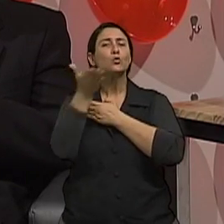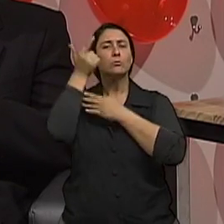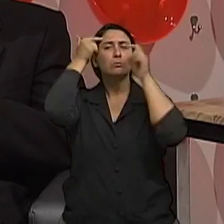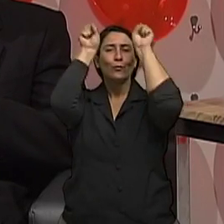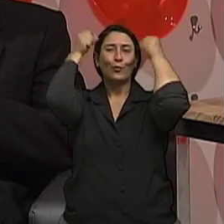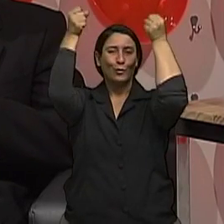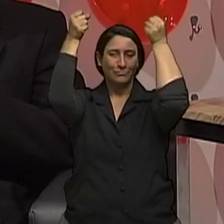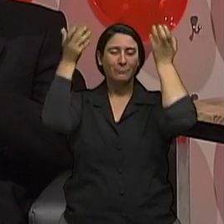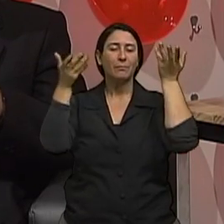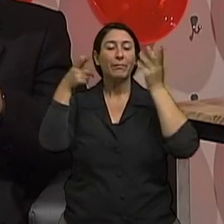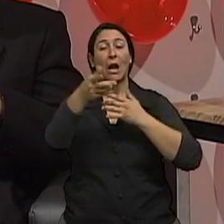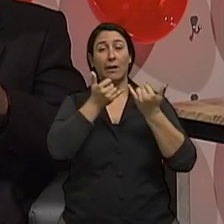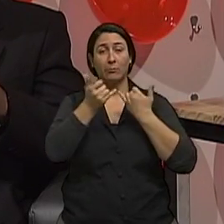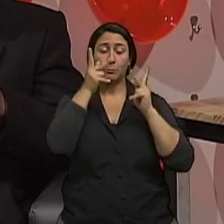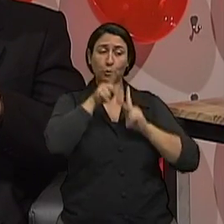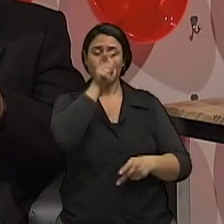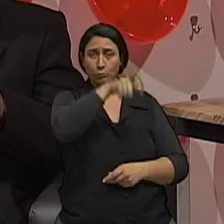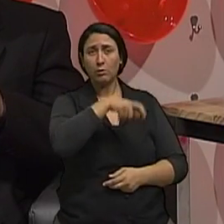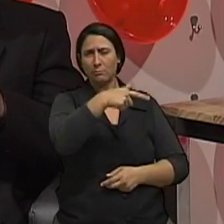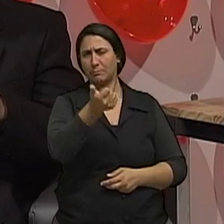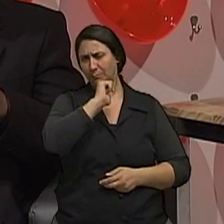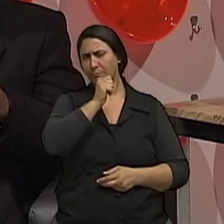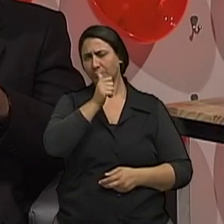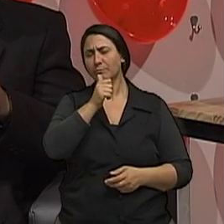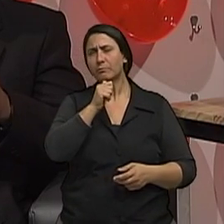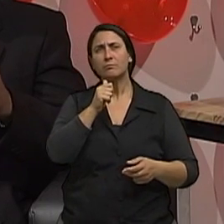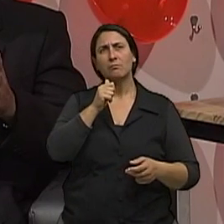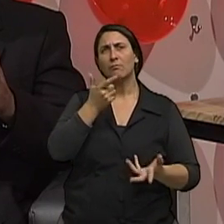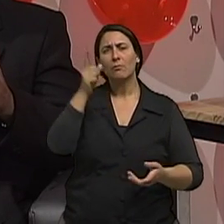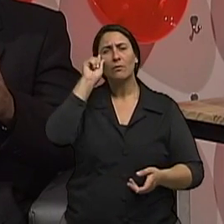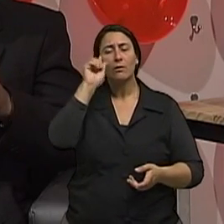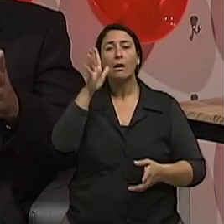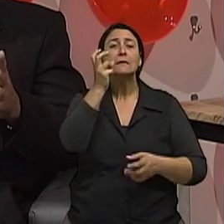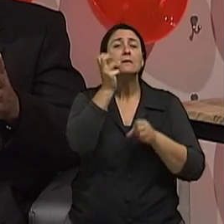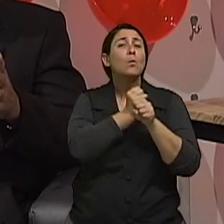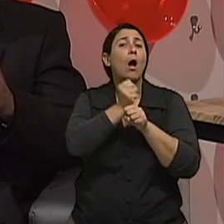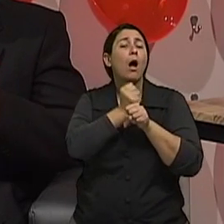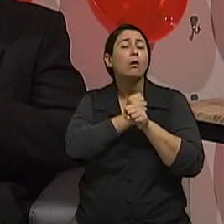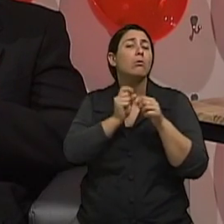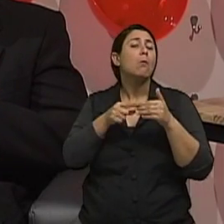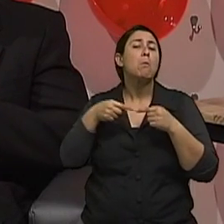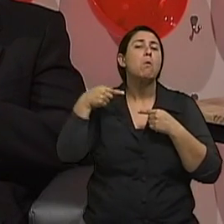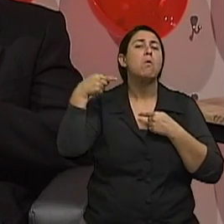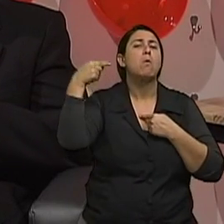regularmente, né, fossem desenvolver demência em cinco anos, nós já soubéssemos disso, não tem como ter certeza, mas nós já soubéssemos disso, né,